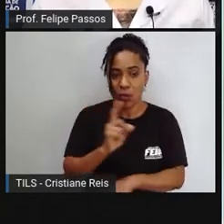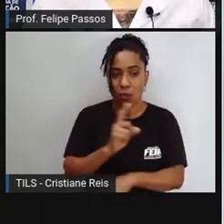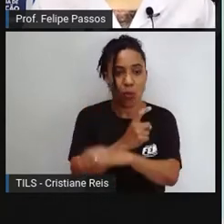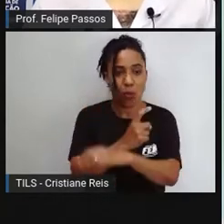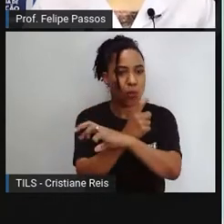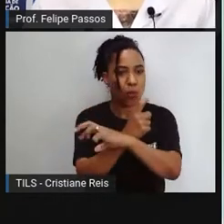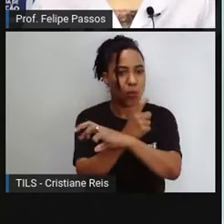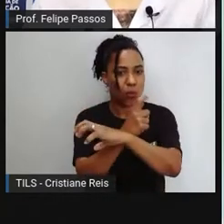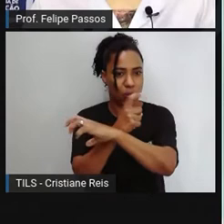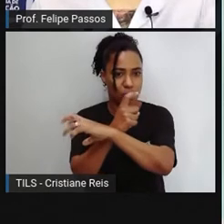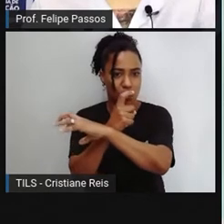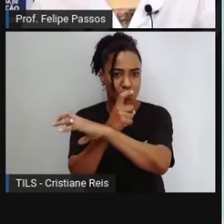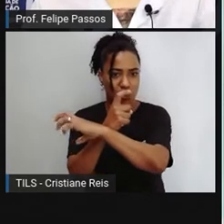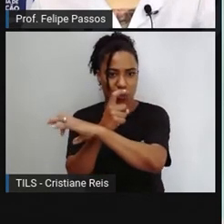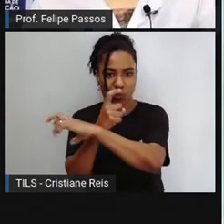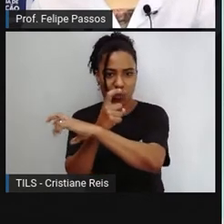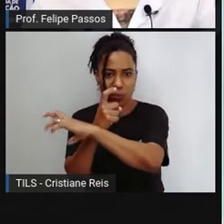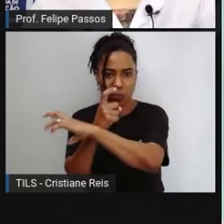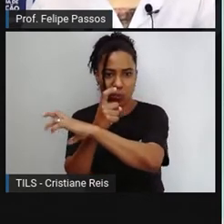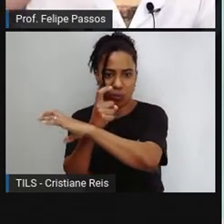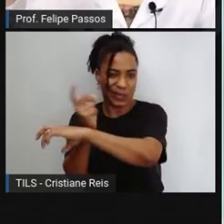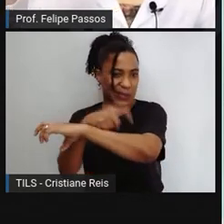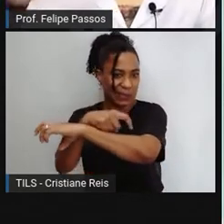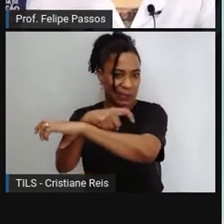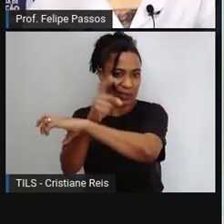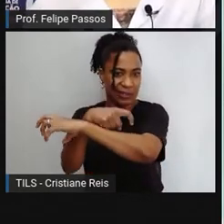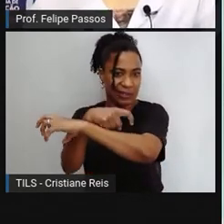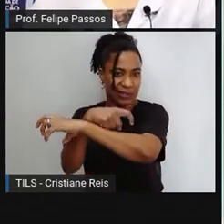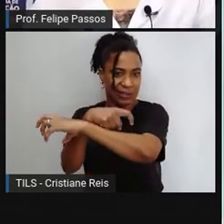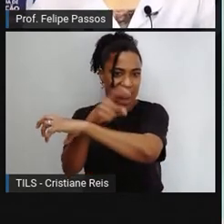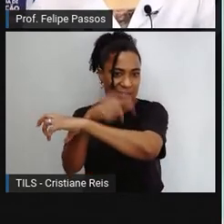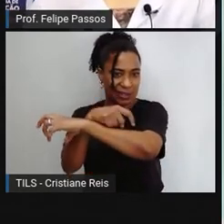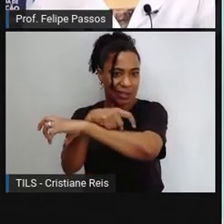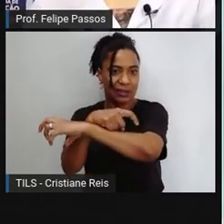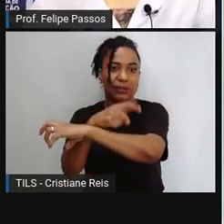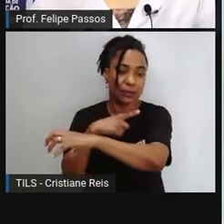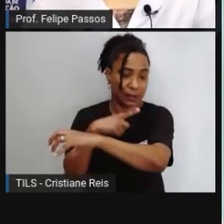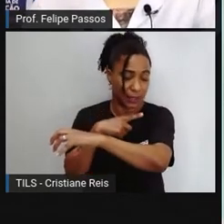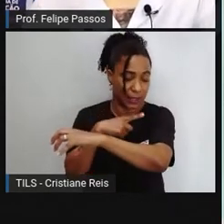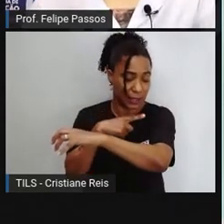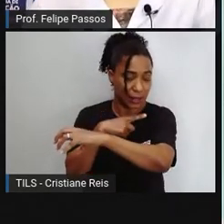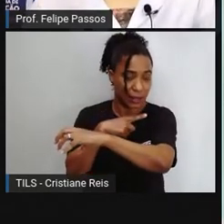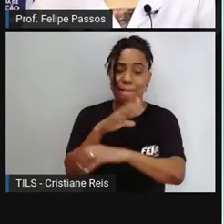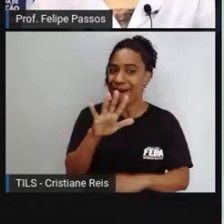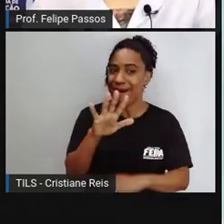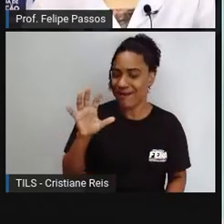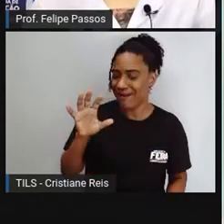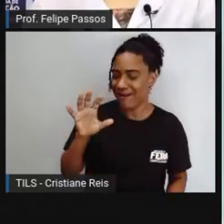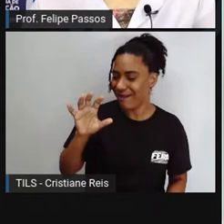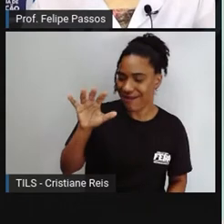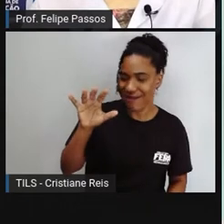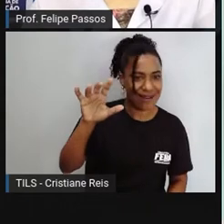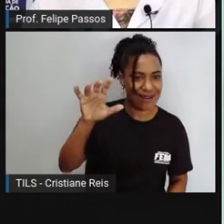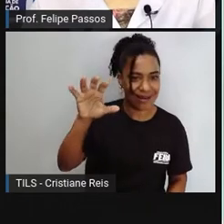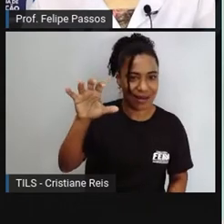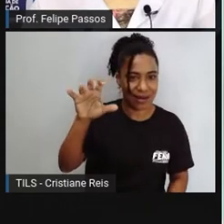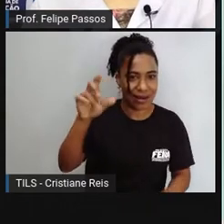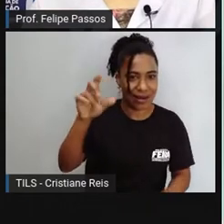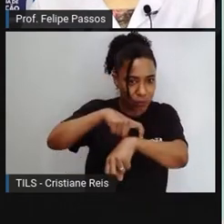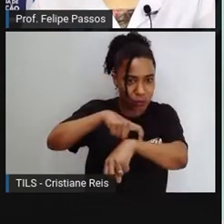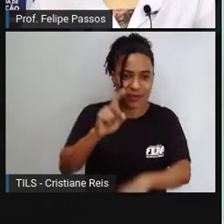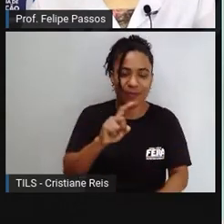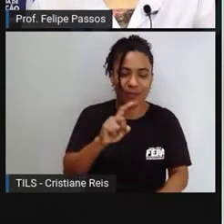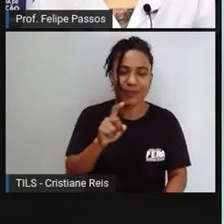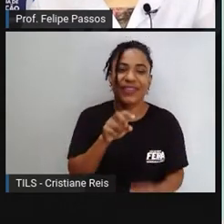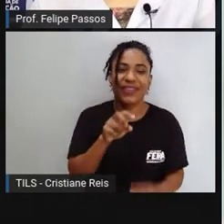ferrão aqui, né? Na parte de trás do corpo, no bumbum do animal. Na aranha, essa peçonha, ela vai ser